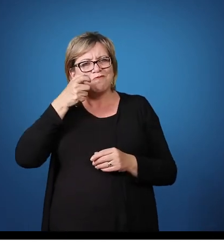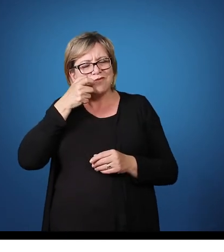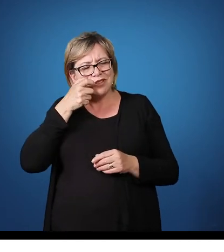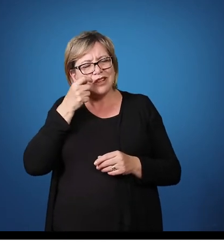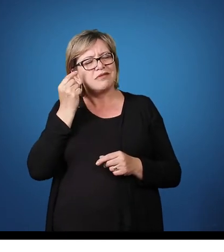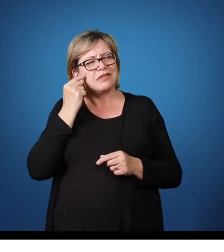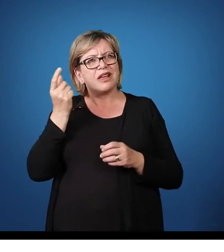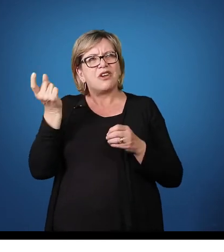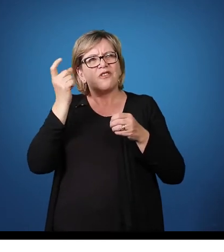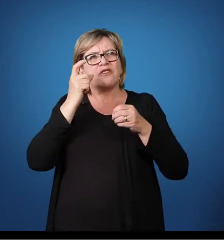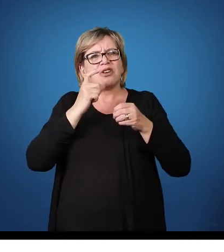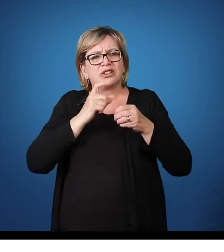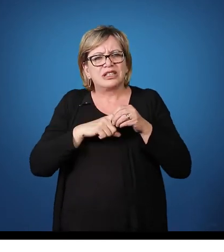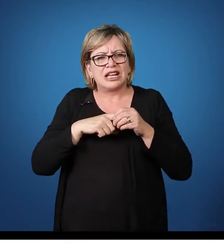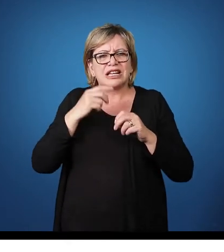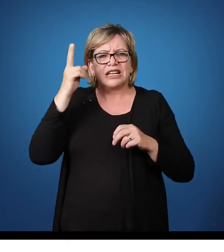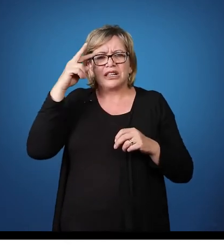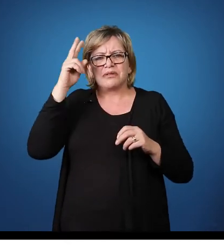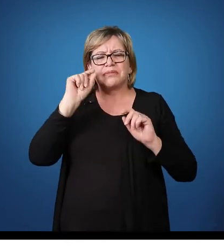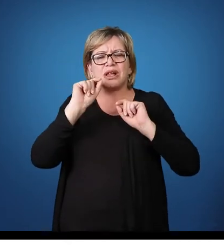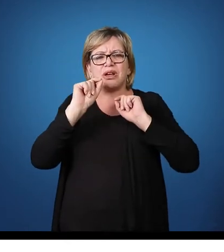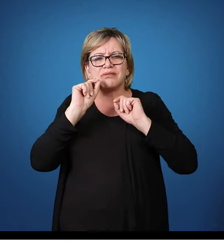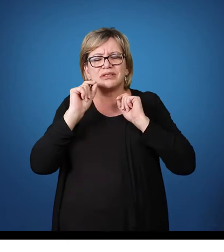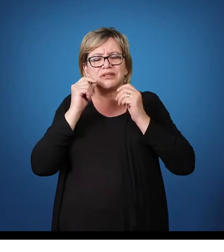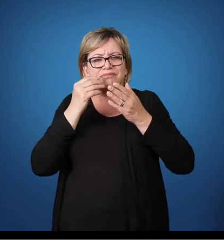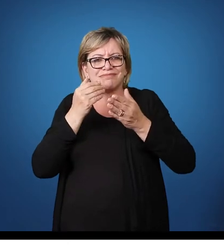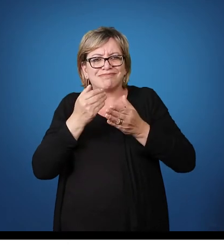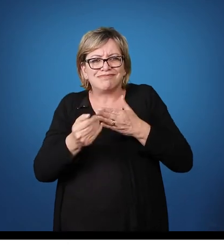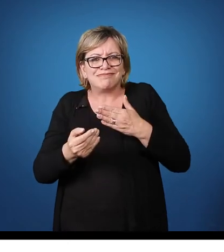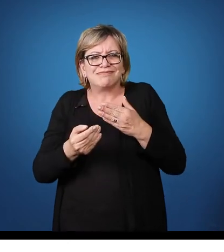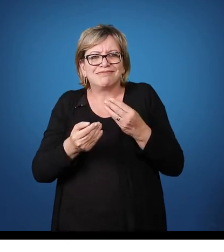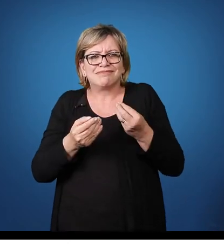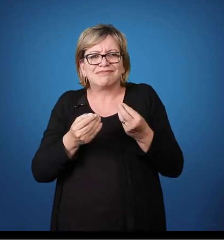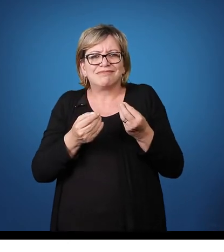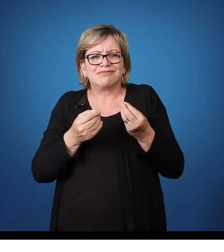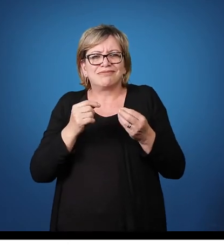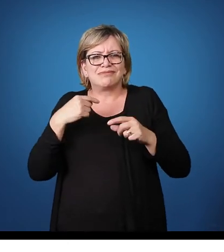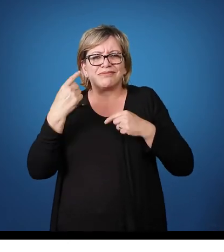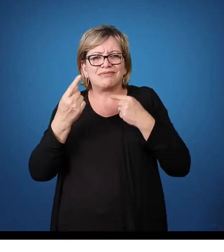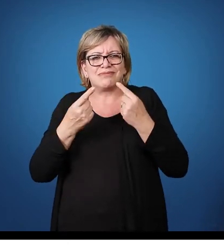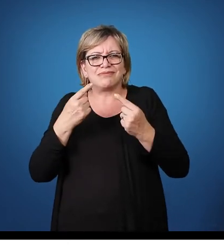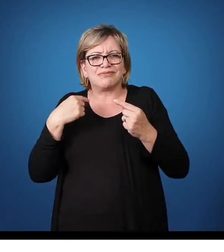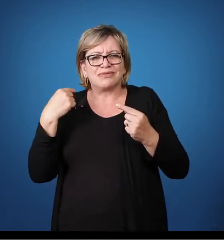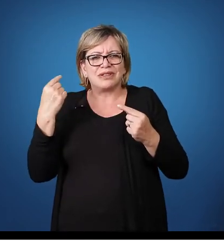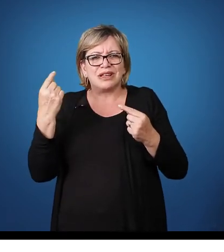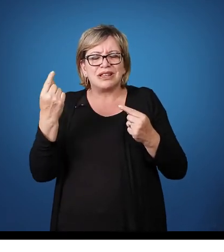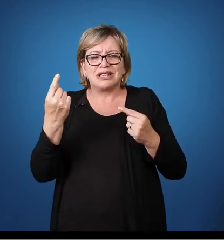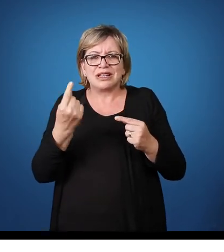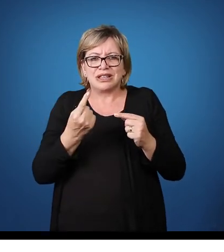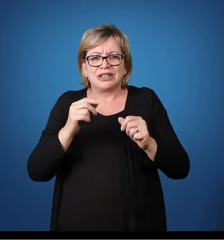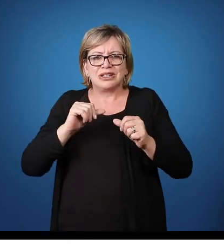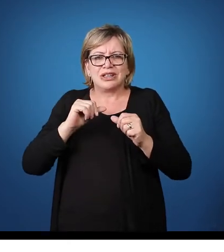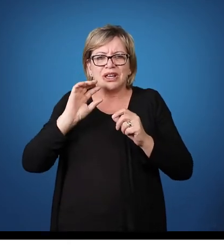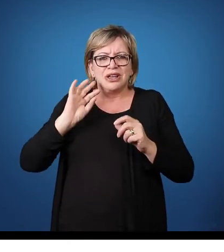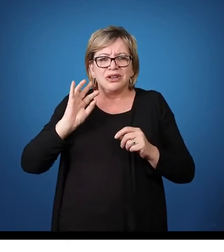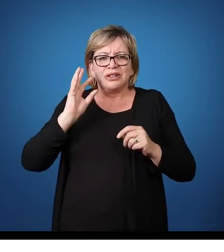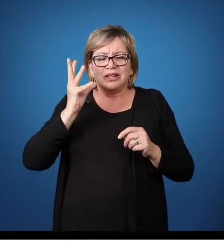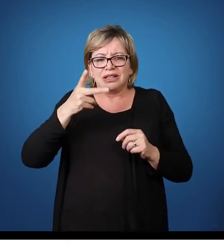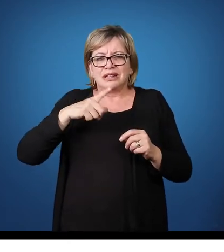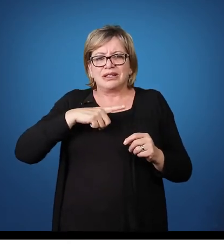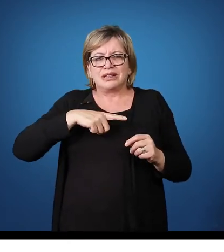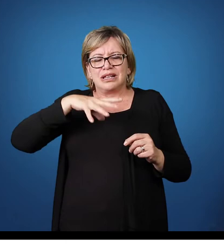rever aquilo que ficou perdido em algum momento, para que isso, então, se torne, tenha uma